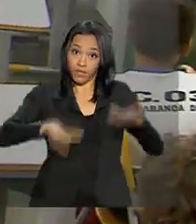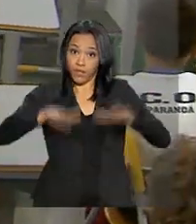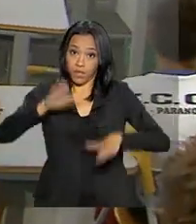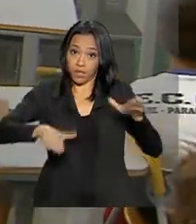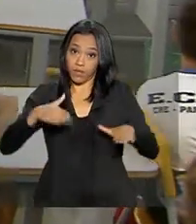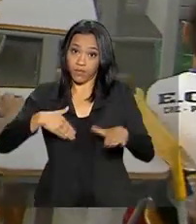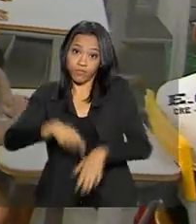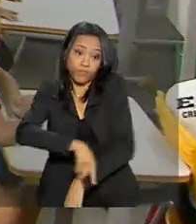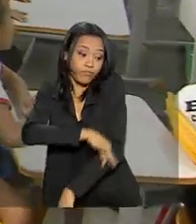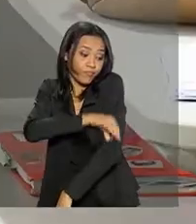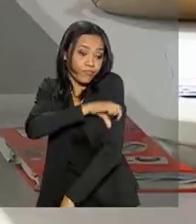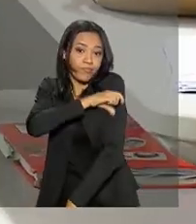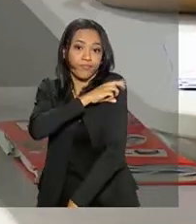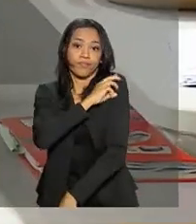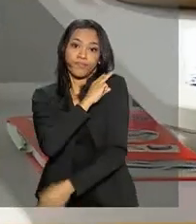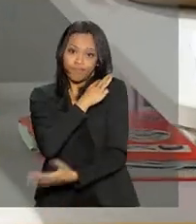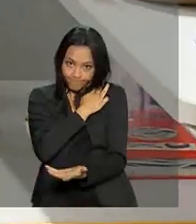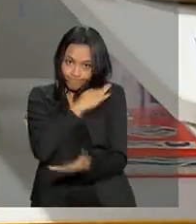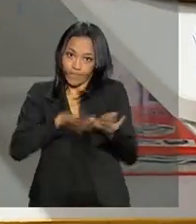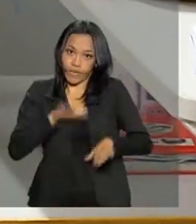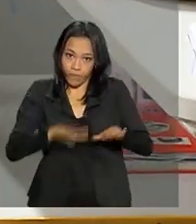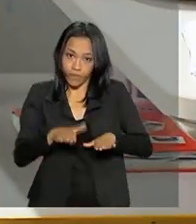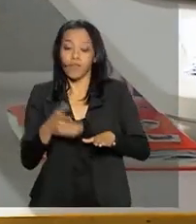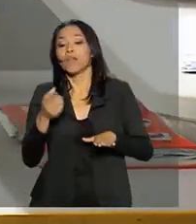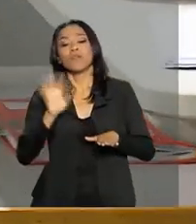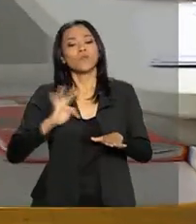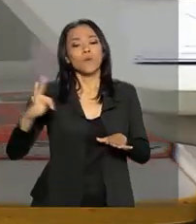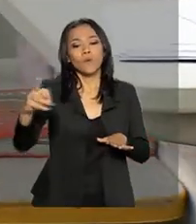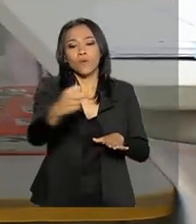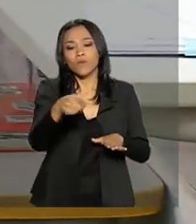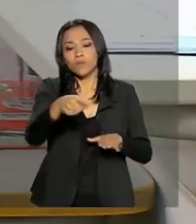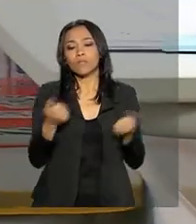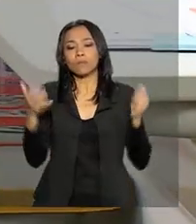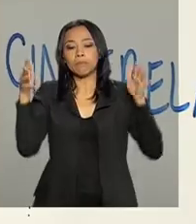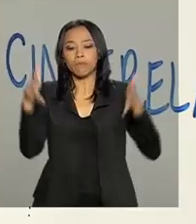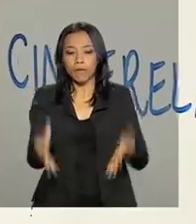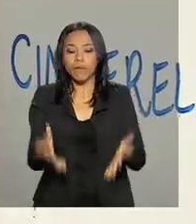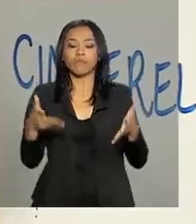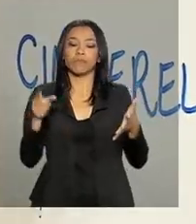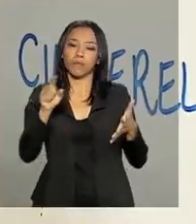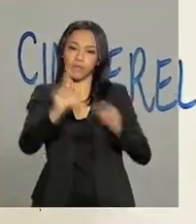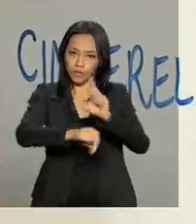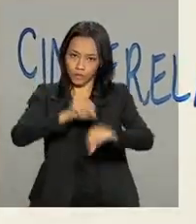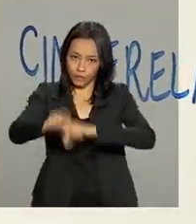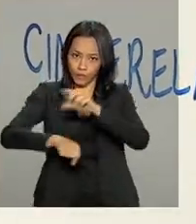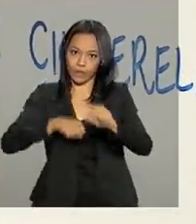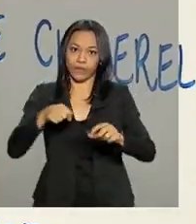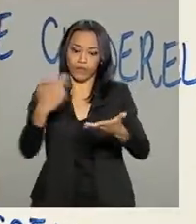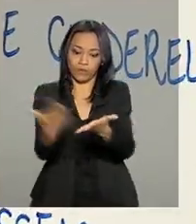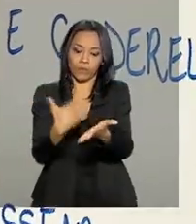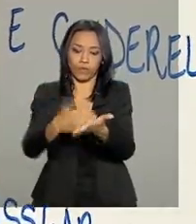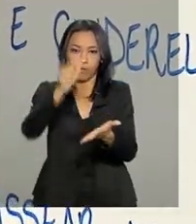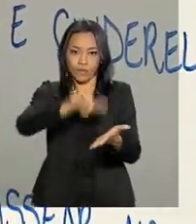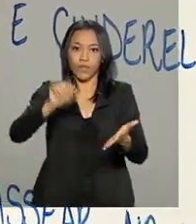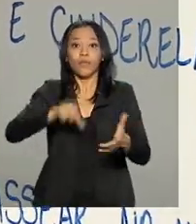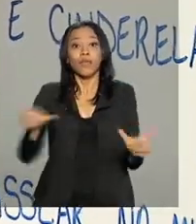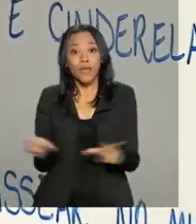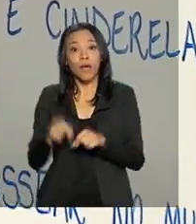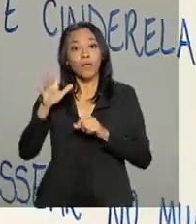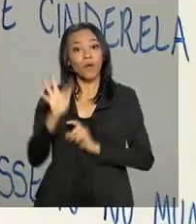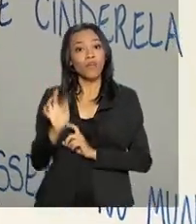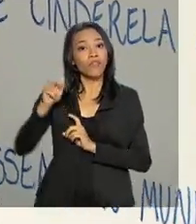etapa do ensino. Todos fazem parte do Programa Nacional do Livro e do Material Didático oferecidos pelo Fundo Nacional de